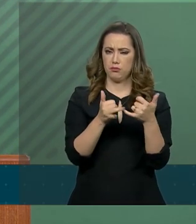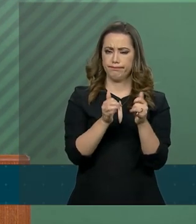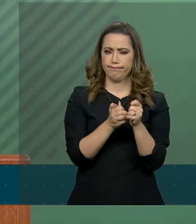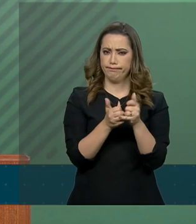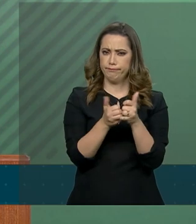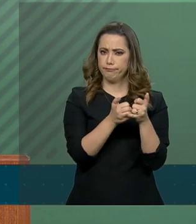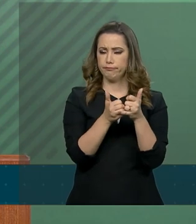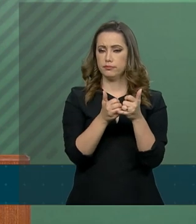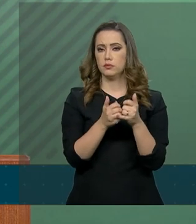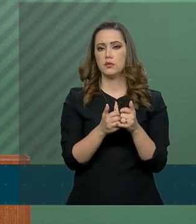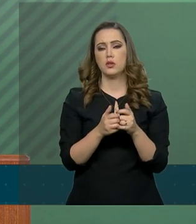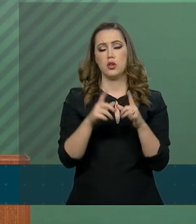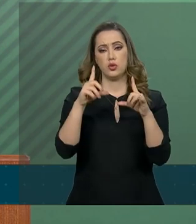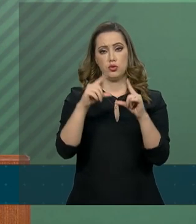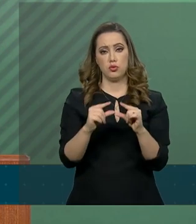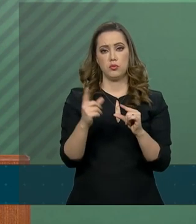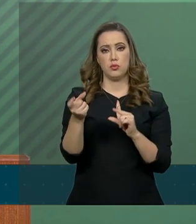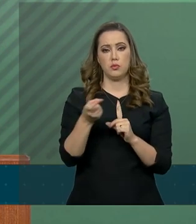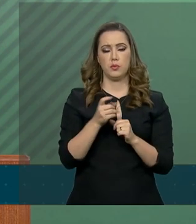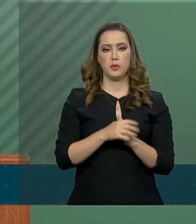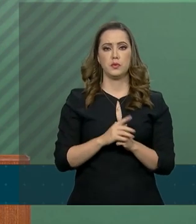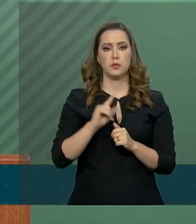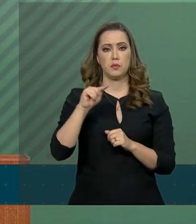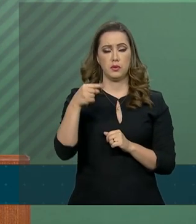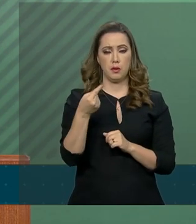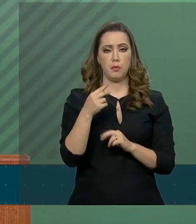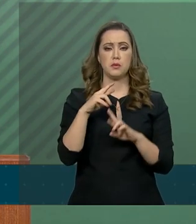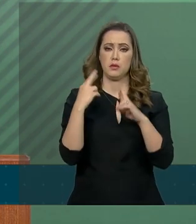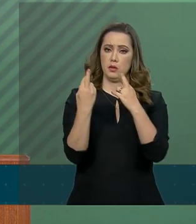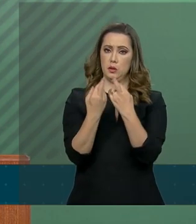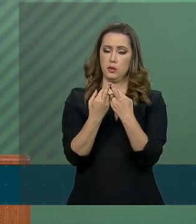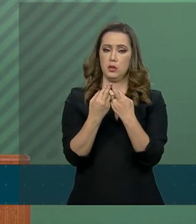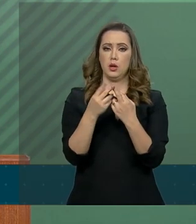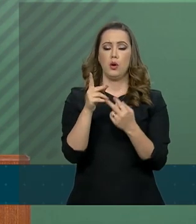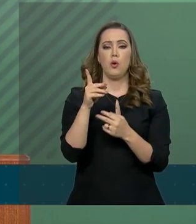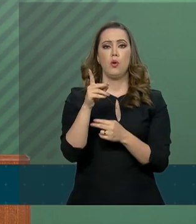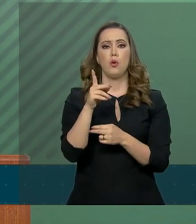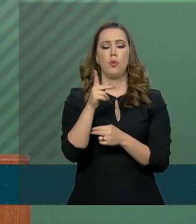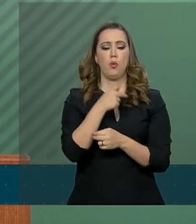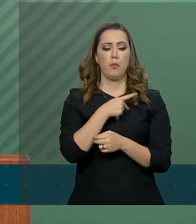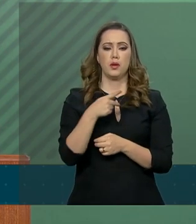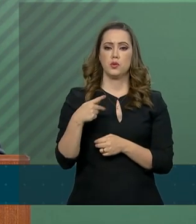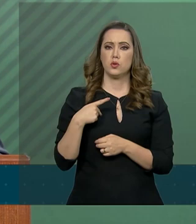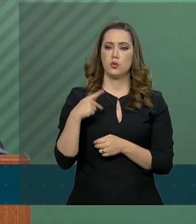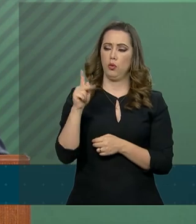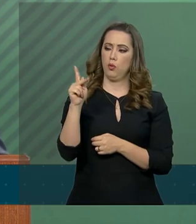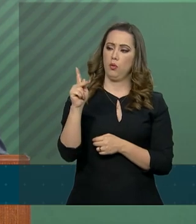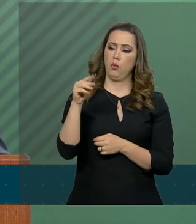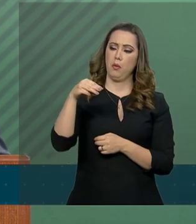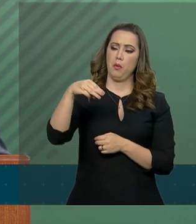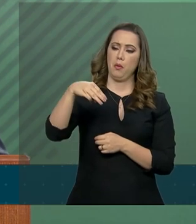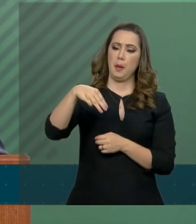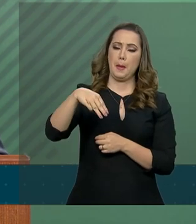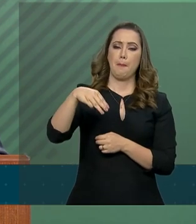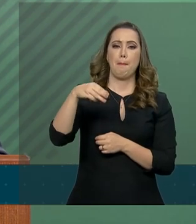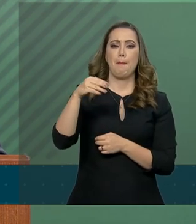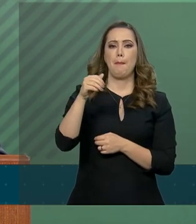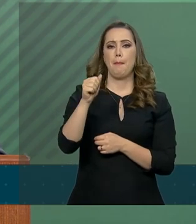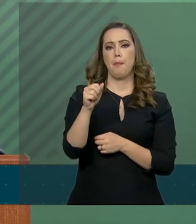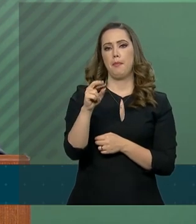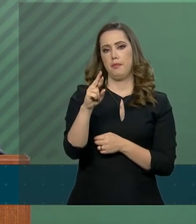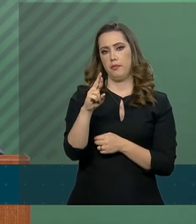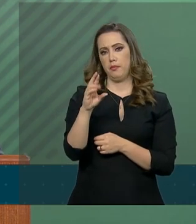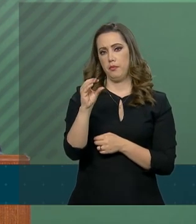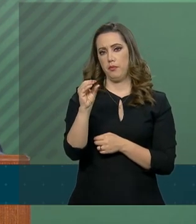deputado pastor Marcos Feliciano. Foi uma visita de cortesia. O